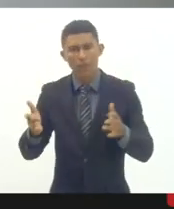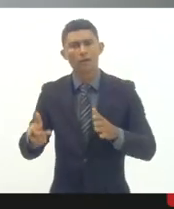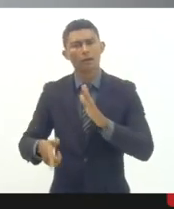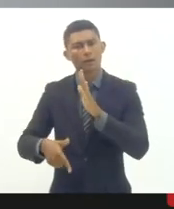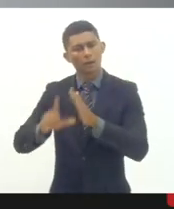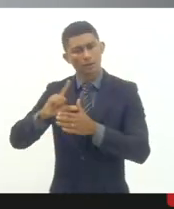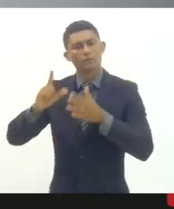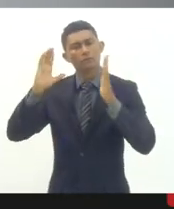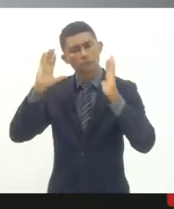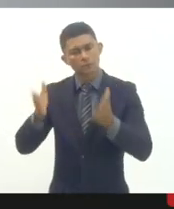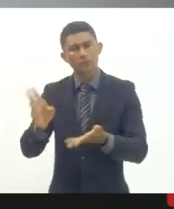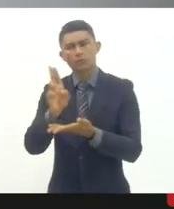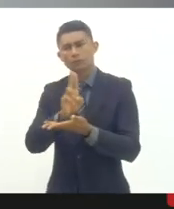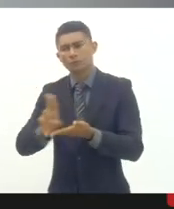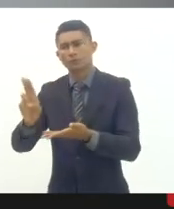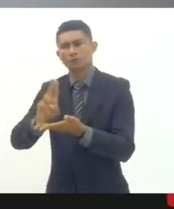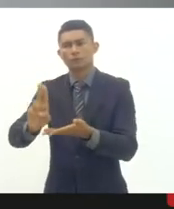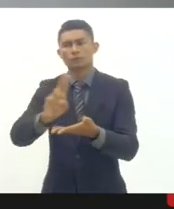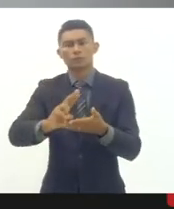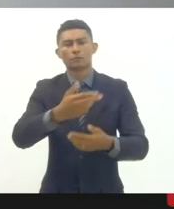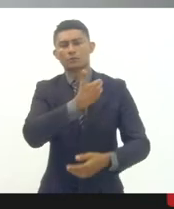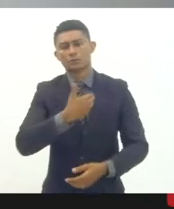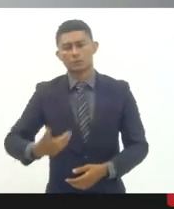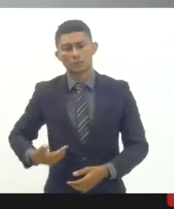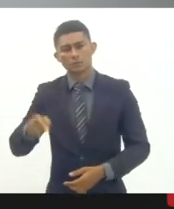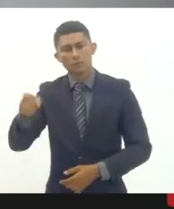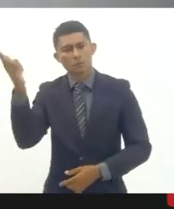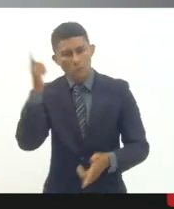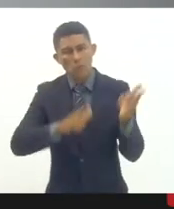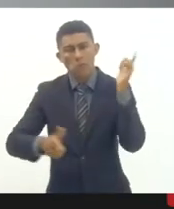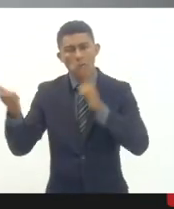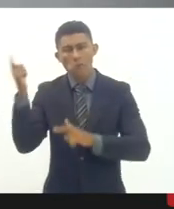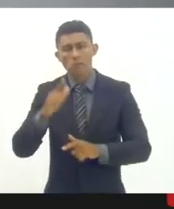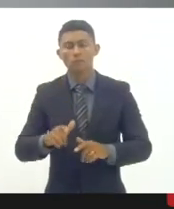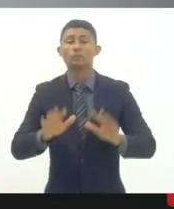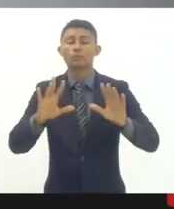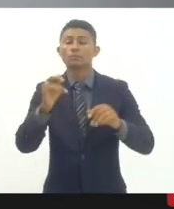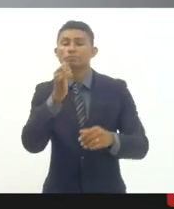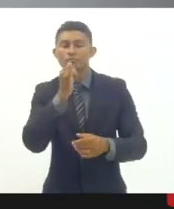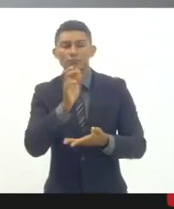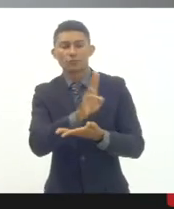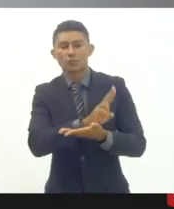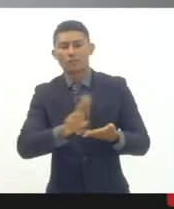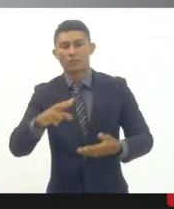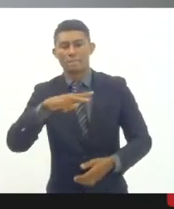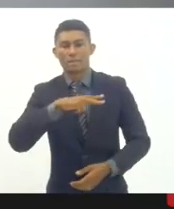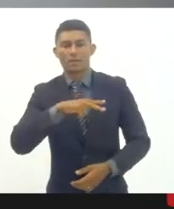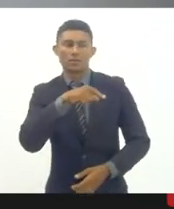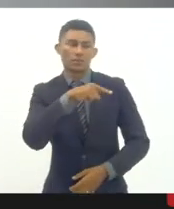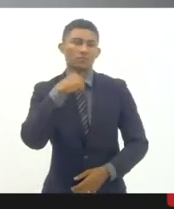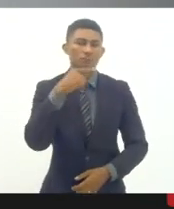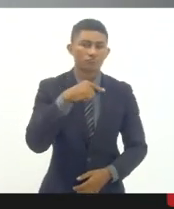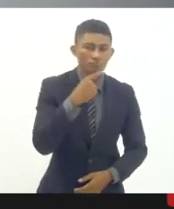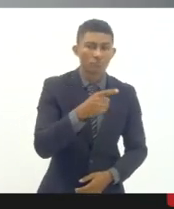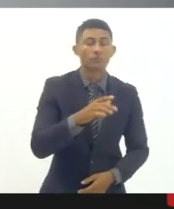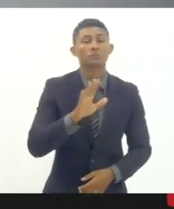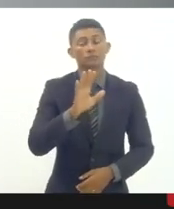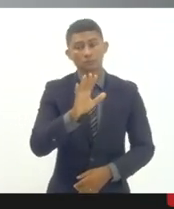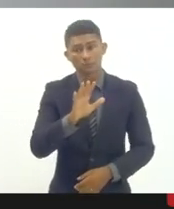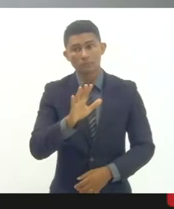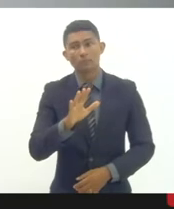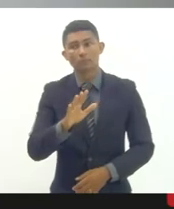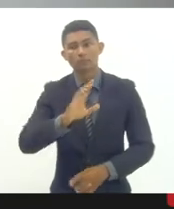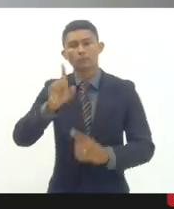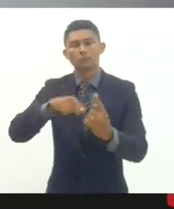forma geral nas universidades públicas ainda que a gente não alcance a meta nas universidades privadas e há uma